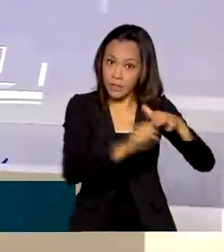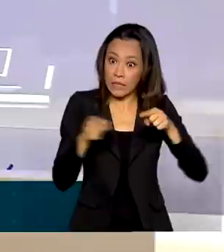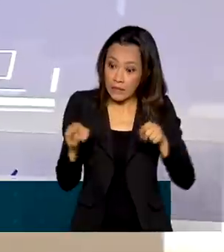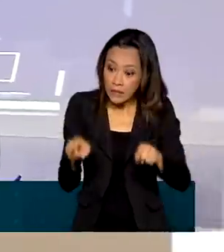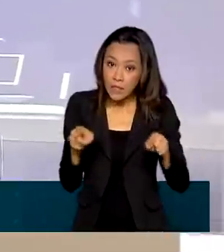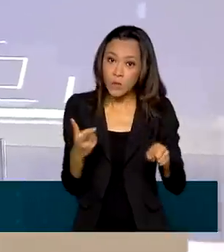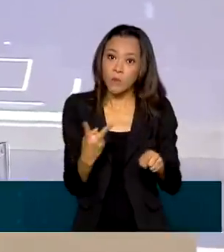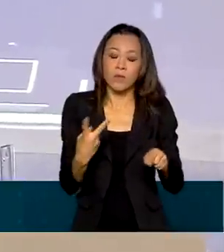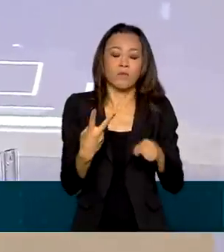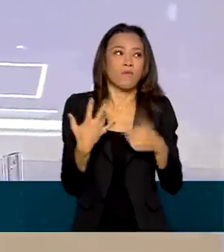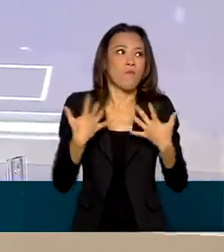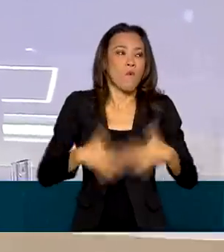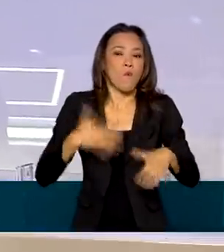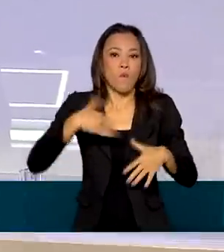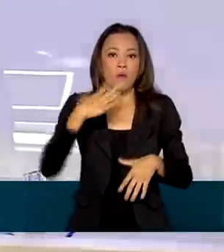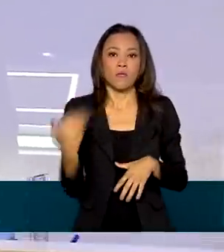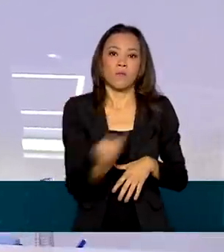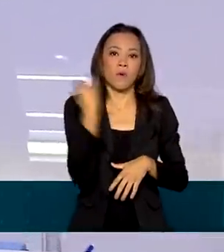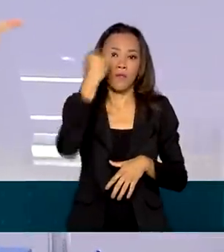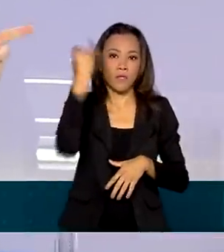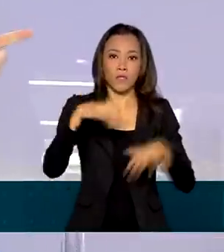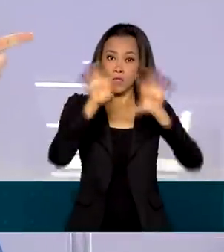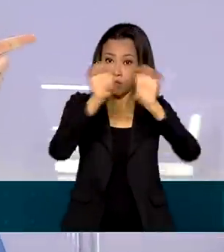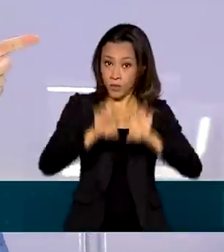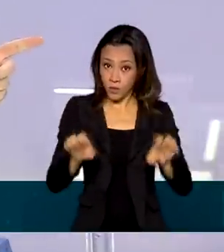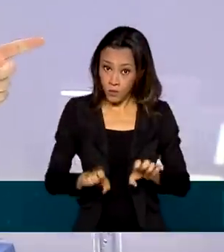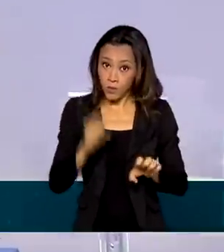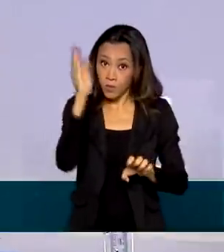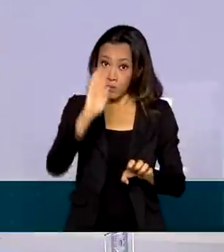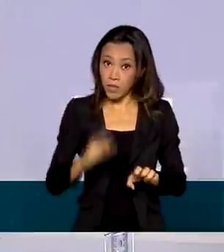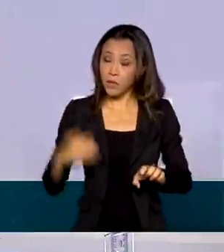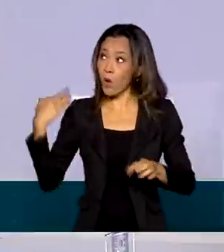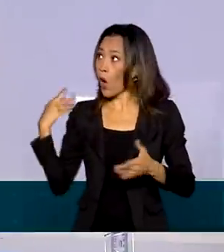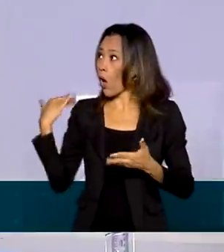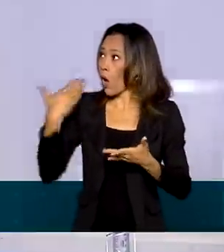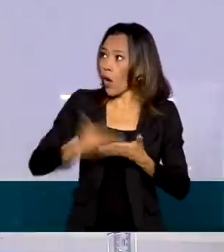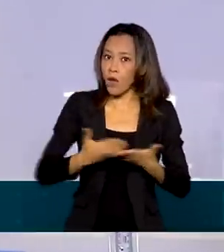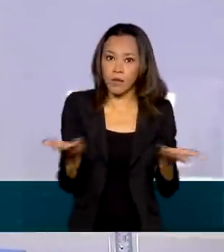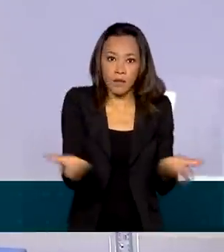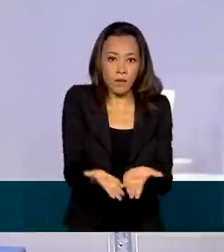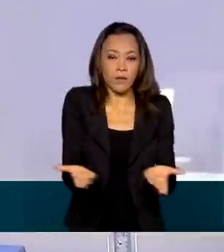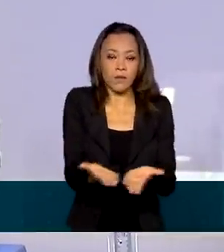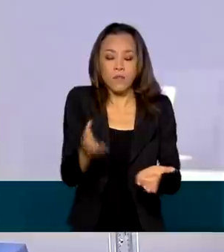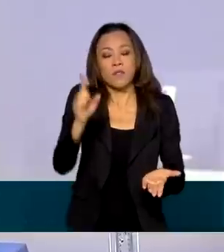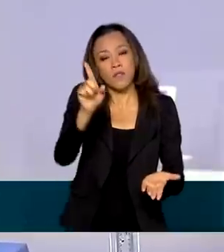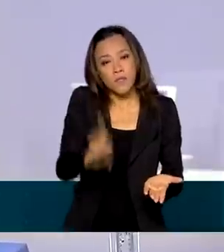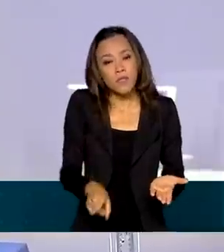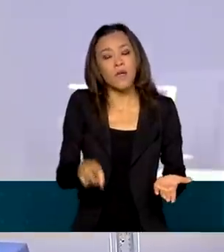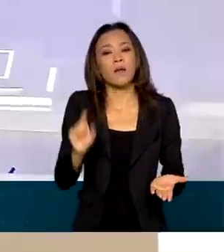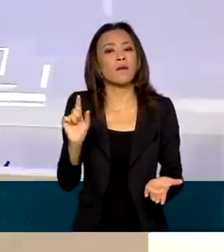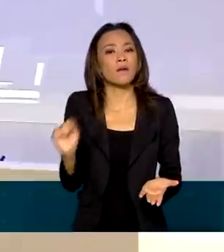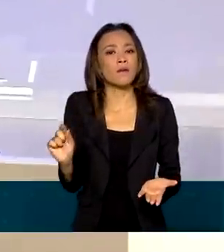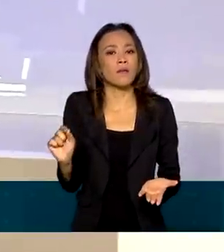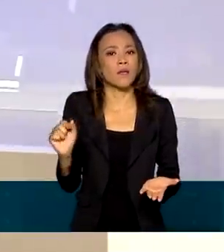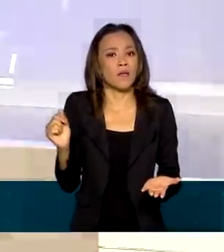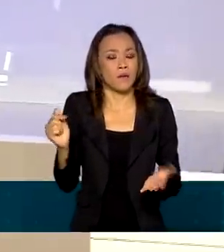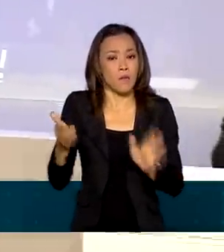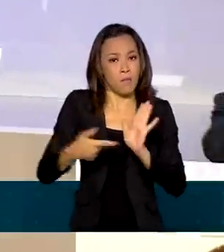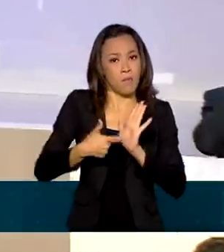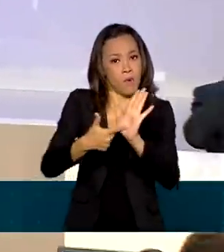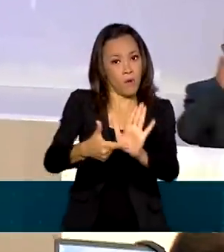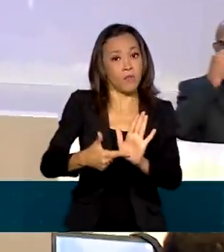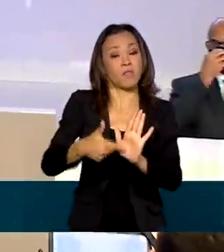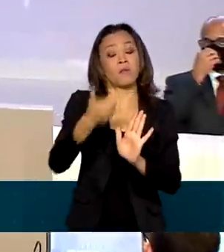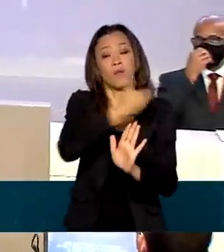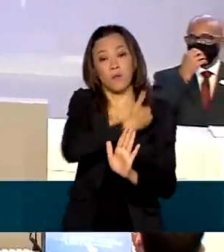mais importante projeto de infraestrutura no país dos últimos tempos e uma condição do governo federal para a retomada dos